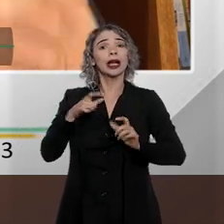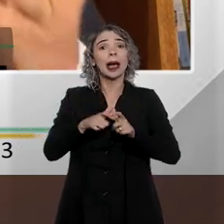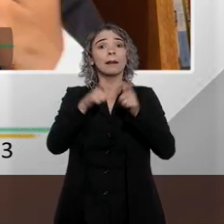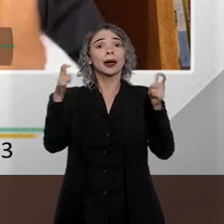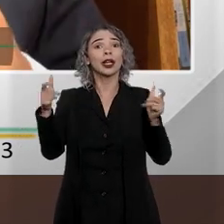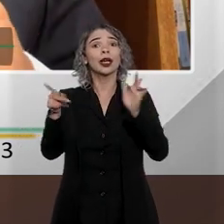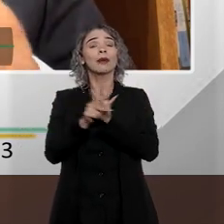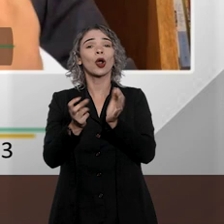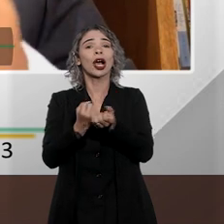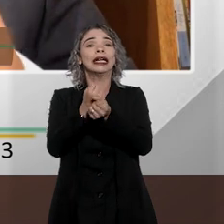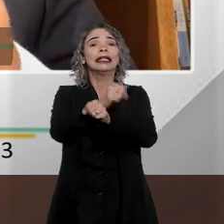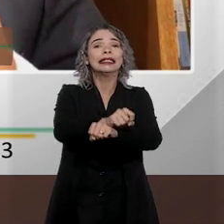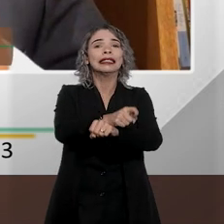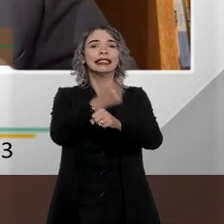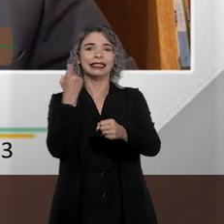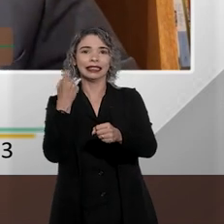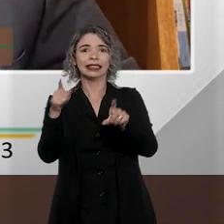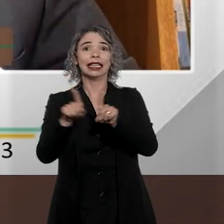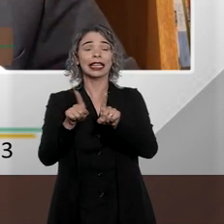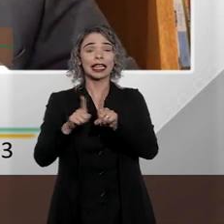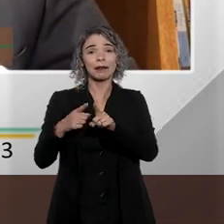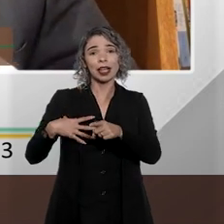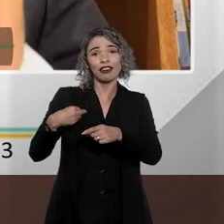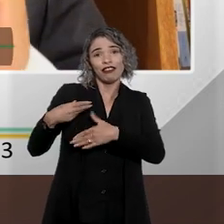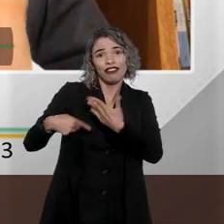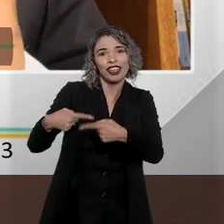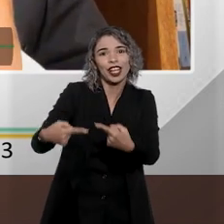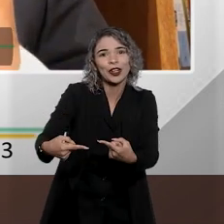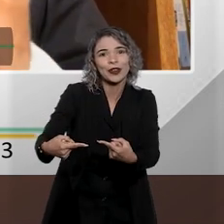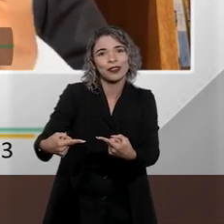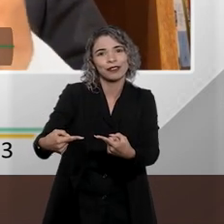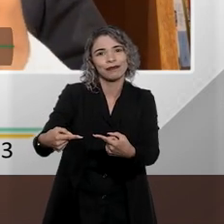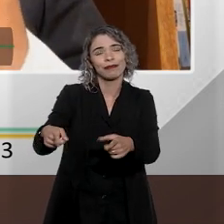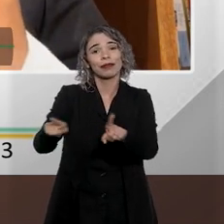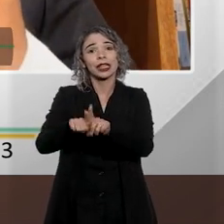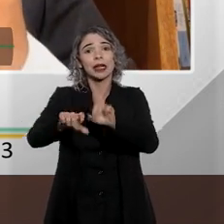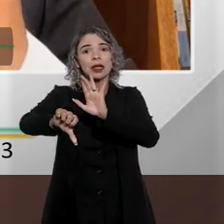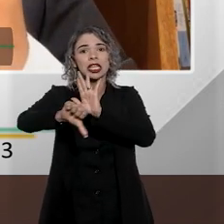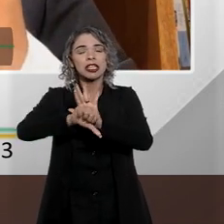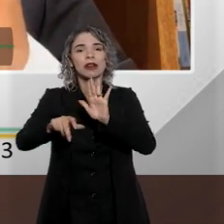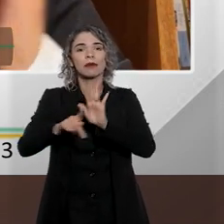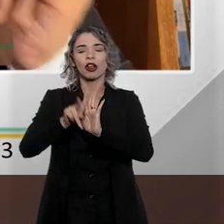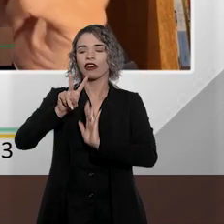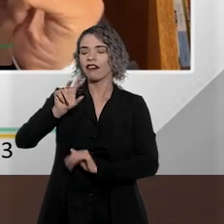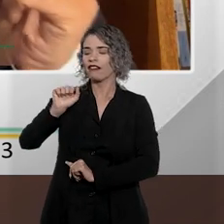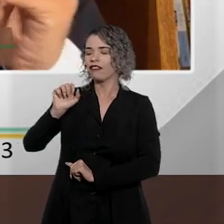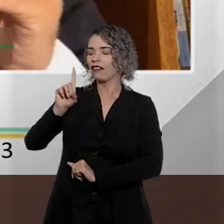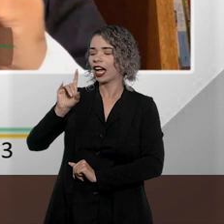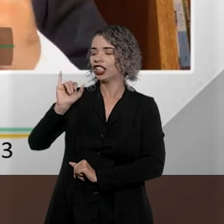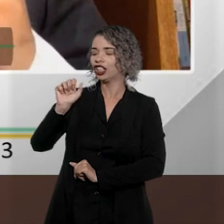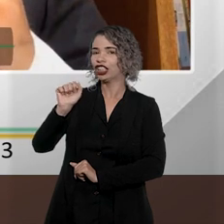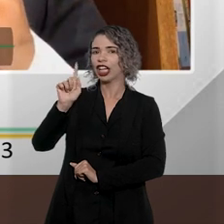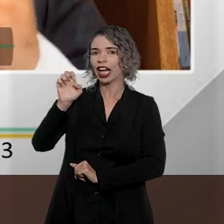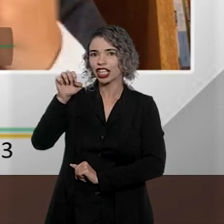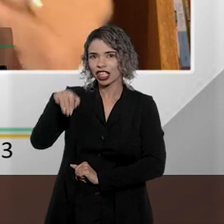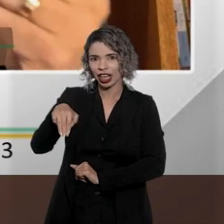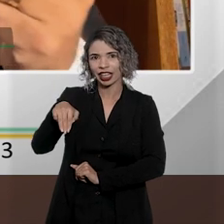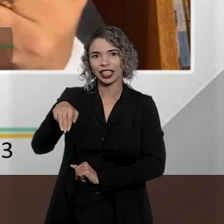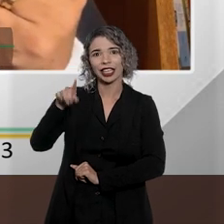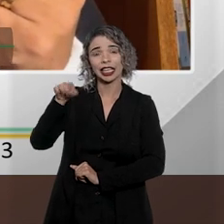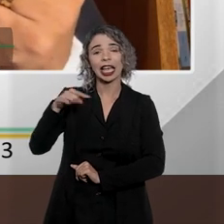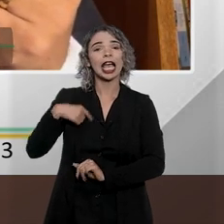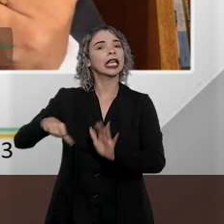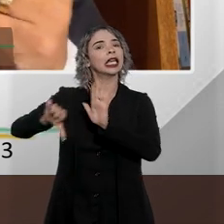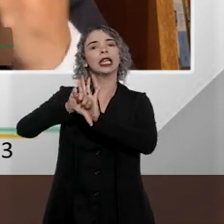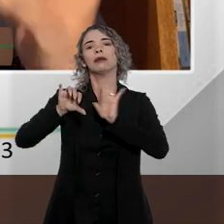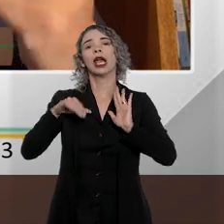grande maioria pelos ex-escravizados e seus descendentes. E, sobretudo, criminaliza a vadiagem, que até hoje está na lei como contravenção penal, na